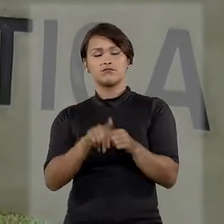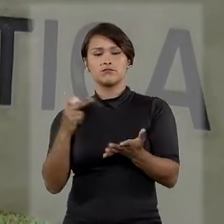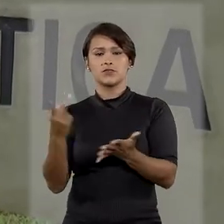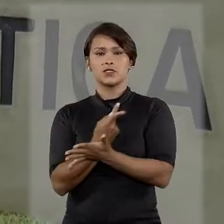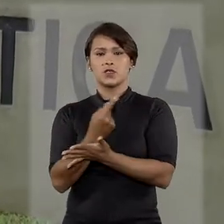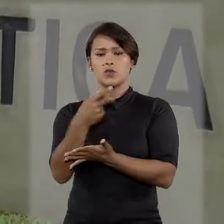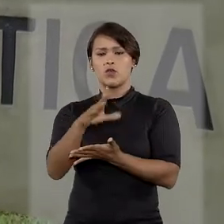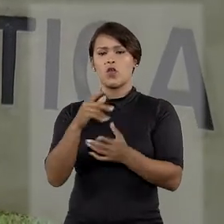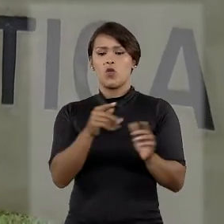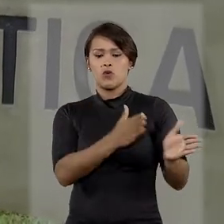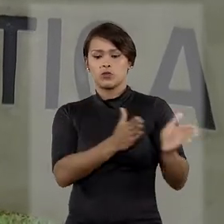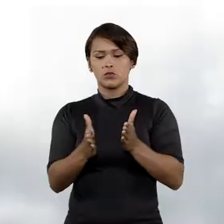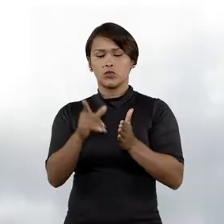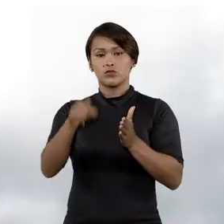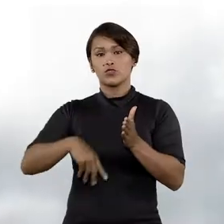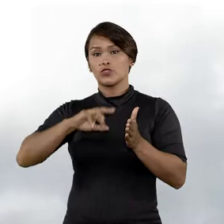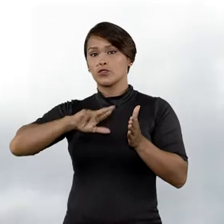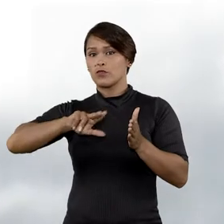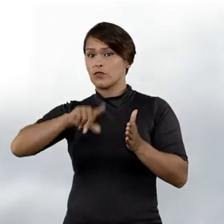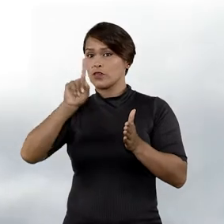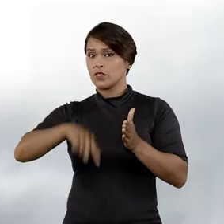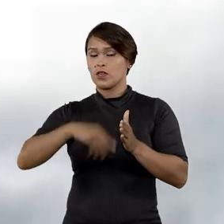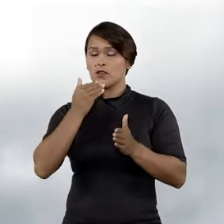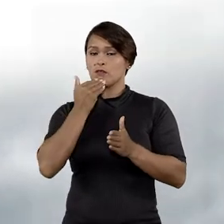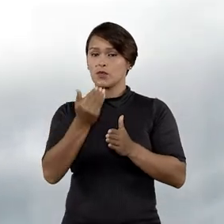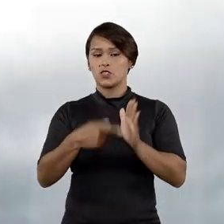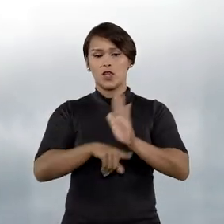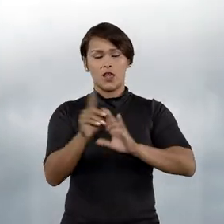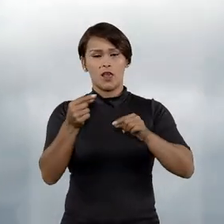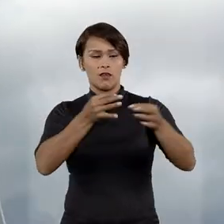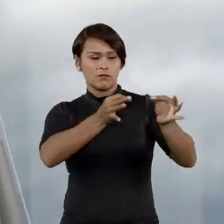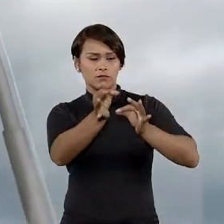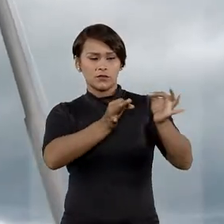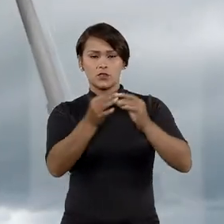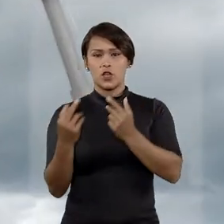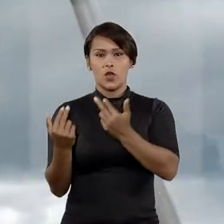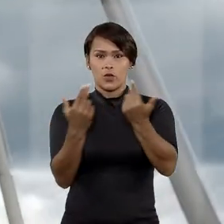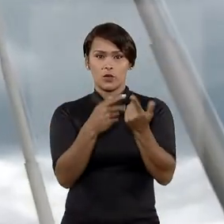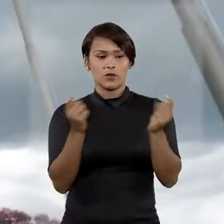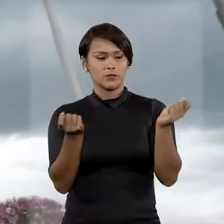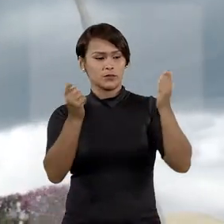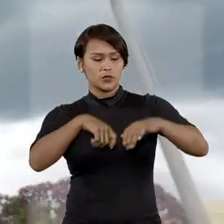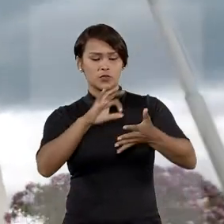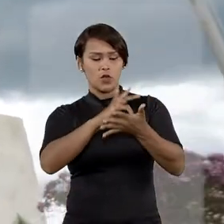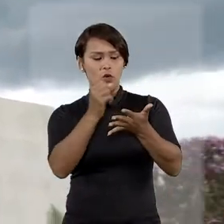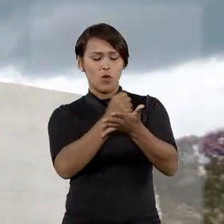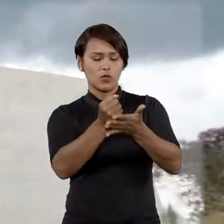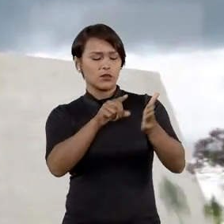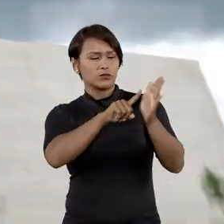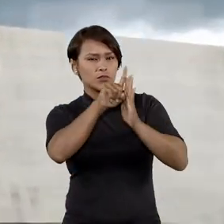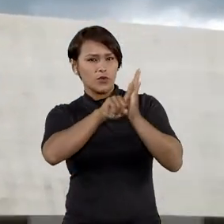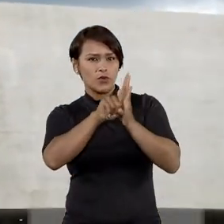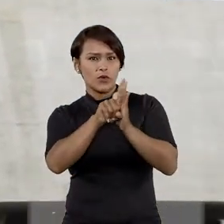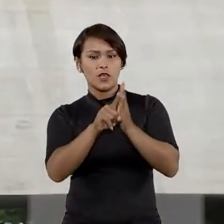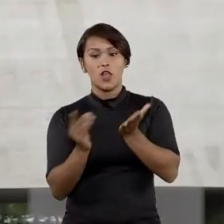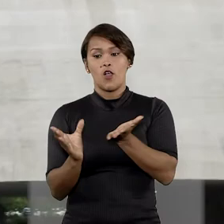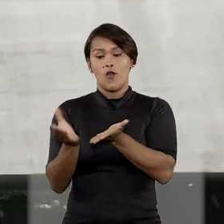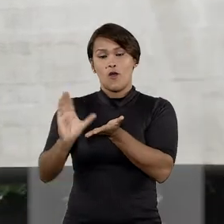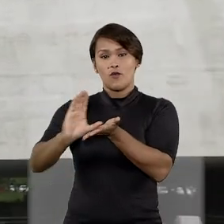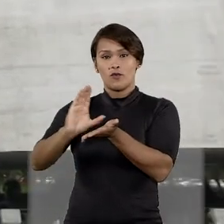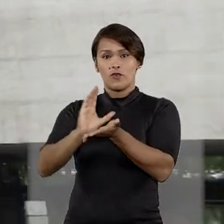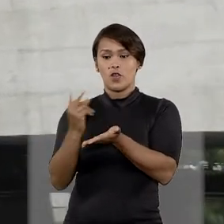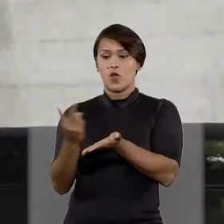teriam ocorrido de maneira unilateral. Eles pediam, além da manutenção das mesmas condições do contrato anterior, o